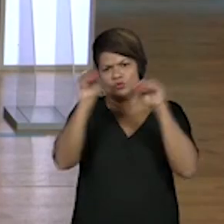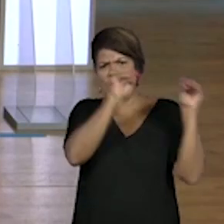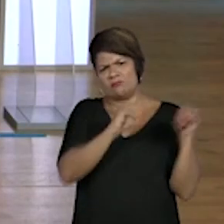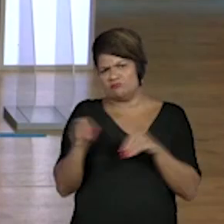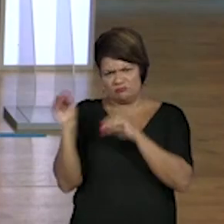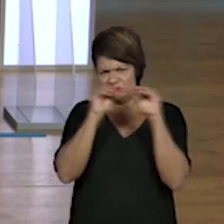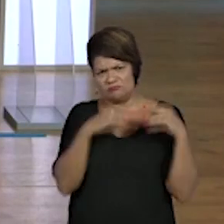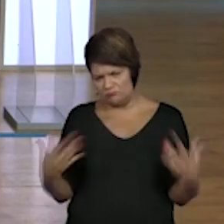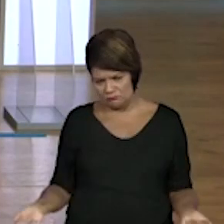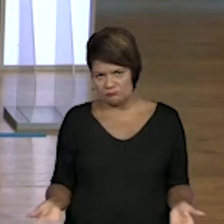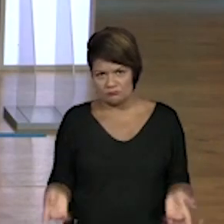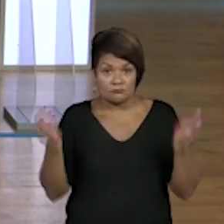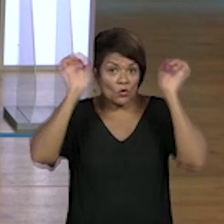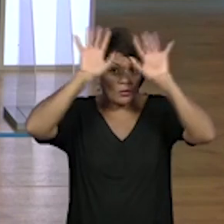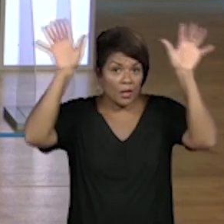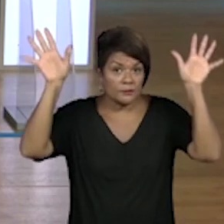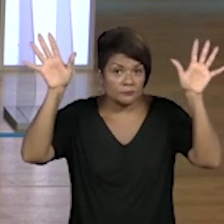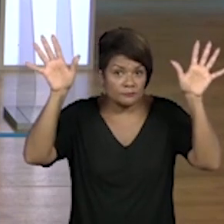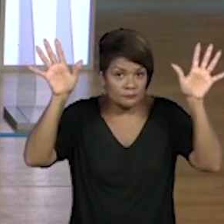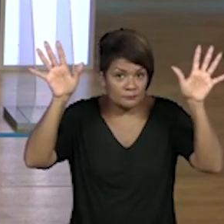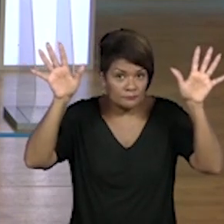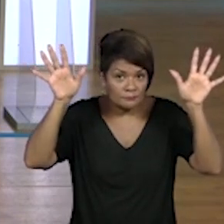Será que deu para entender, professora?